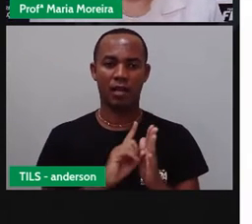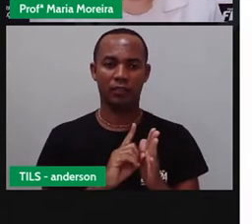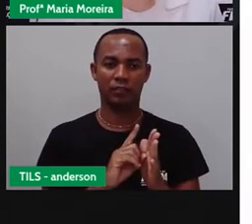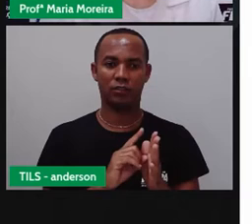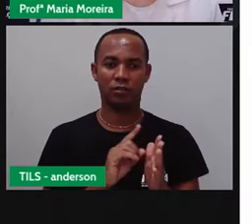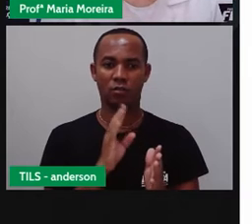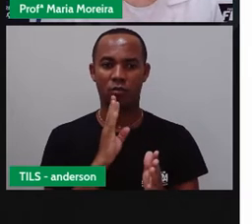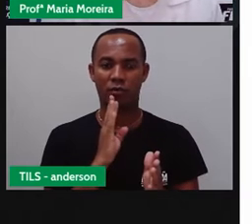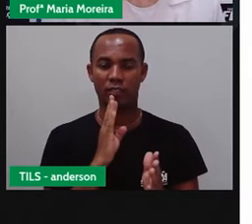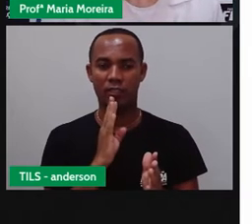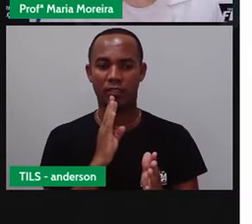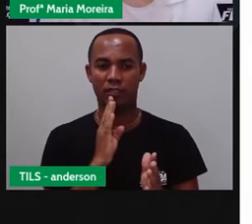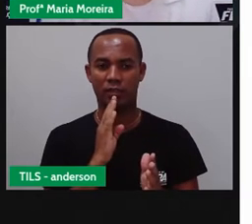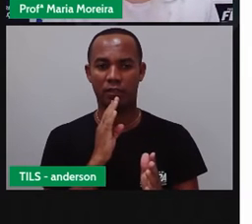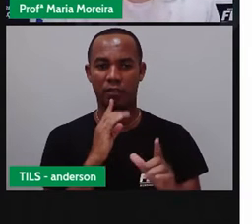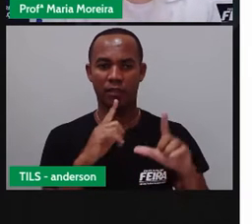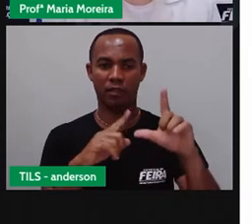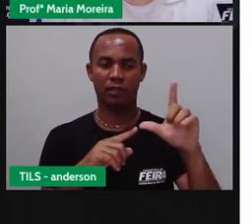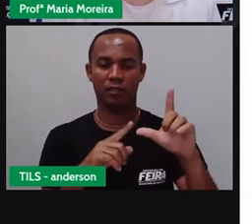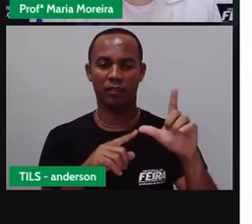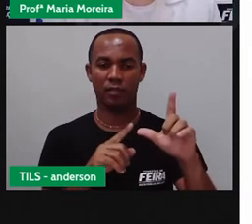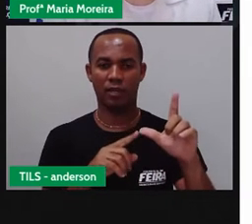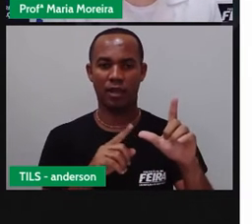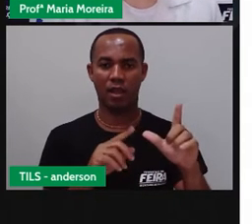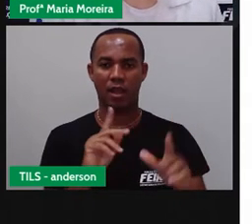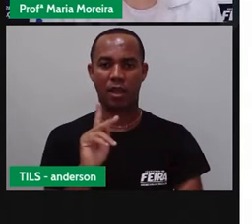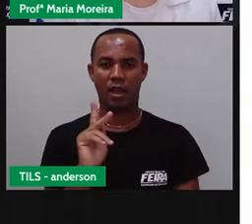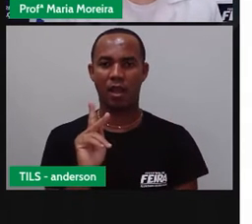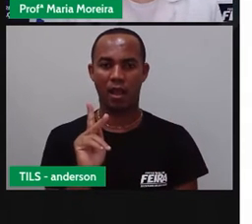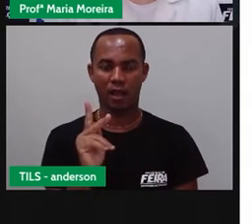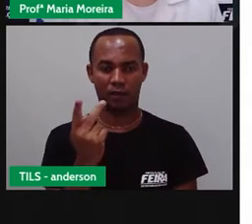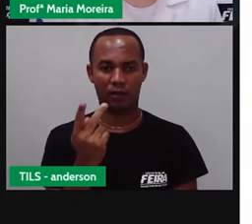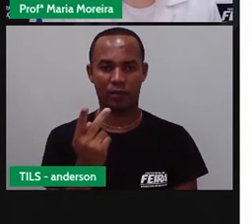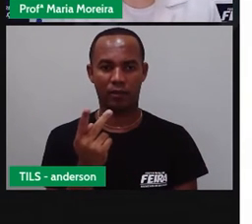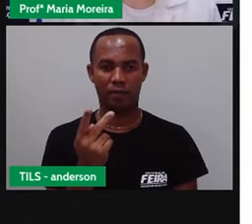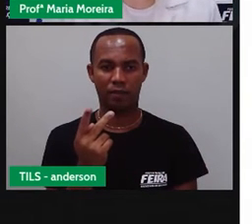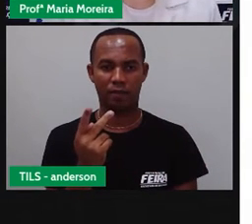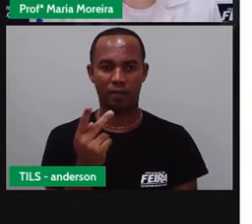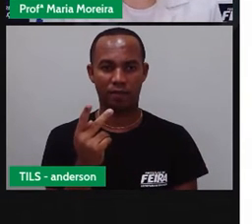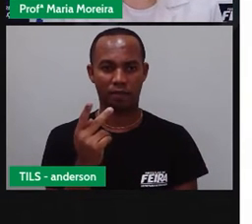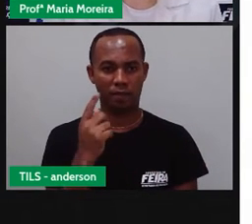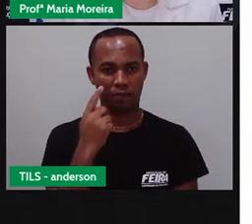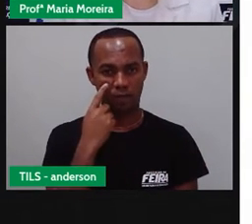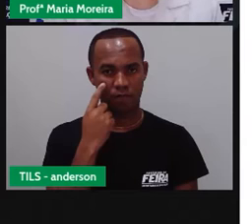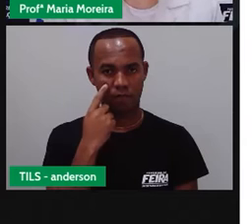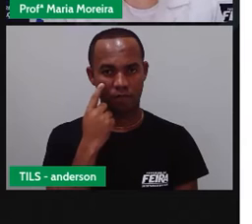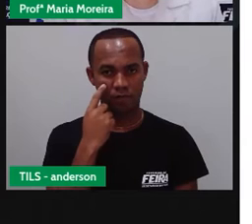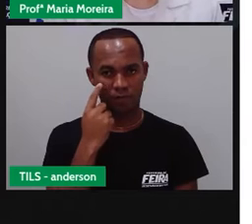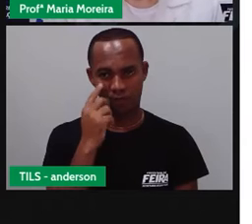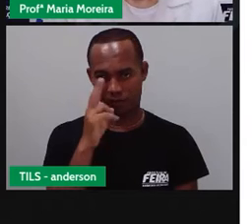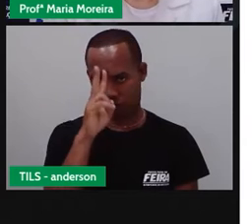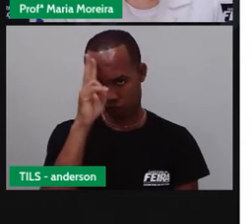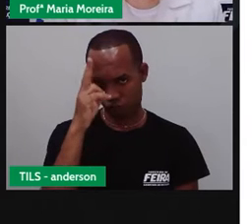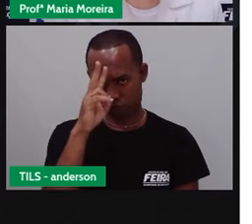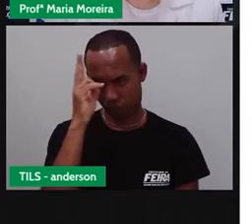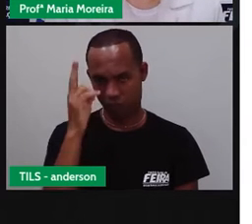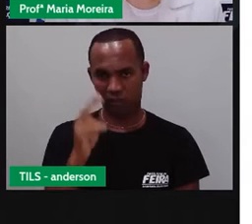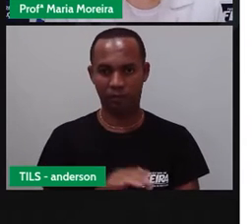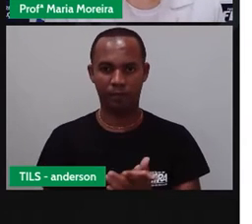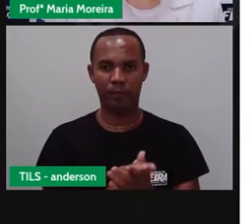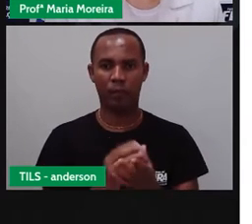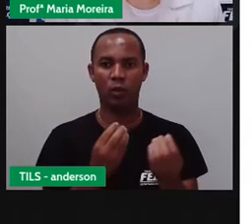mais sobre a letra H, vamos ouvir uma historinha? O título da nossa historinha é o seguinte, A